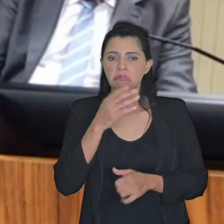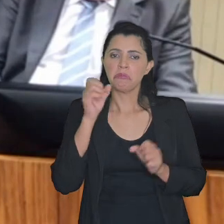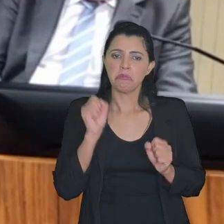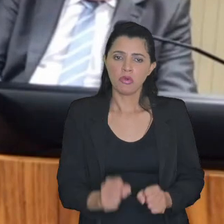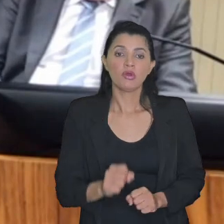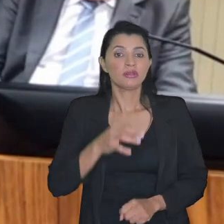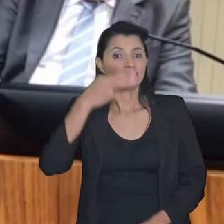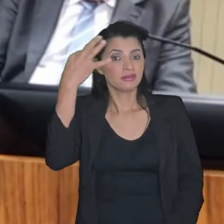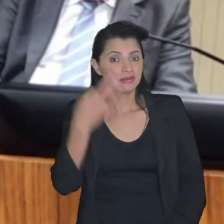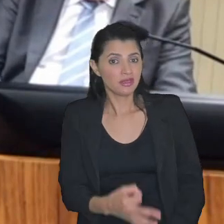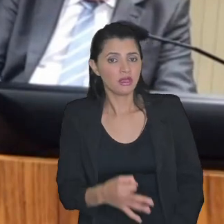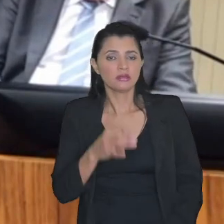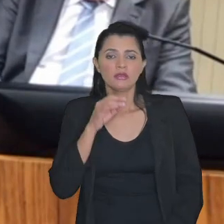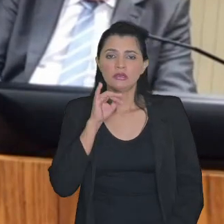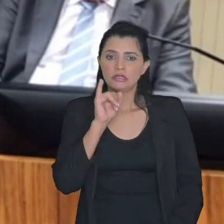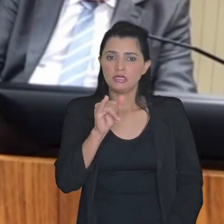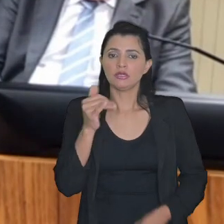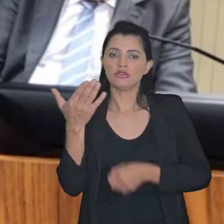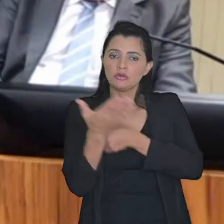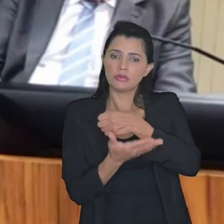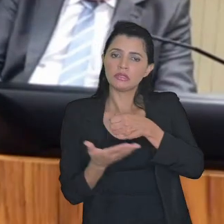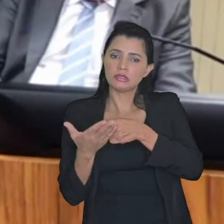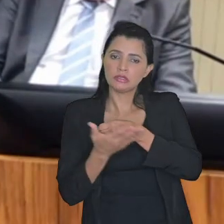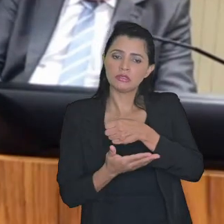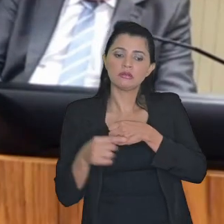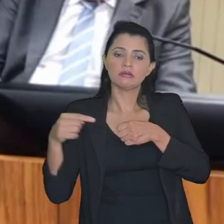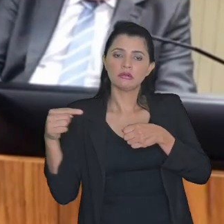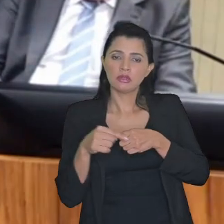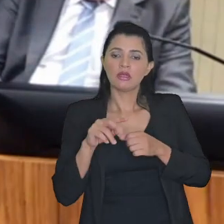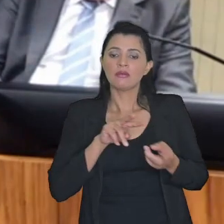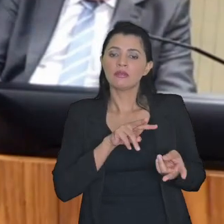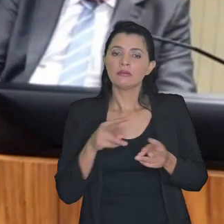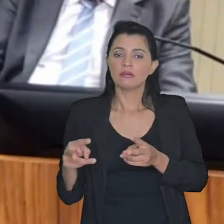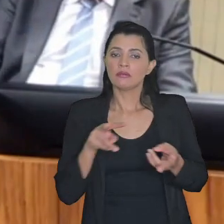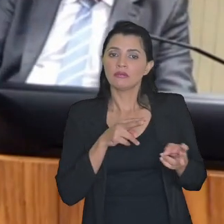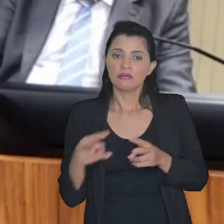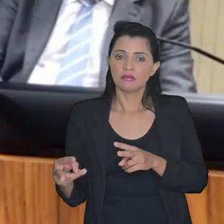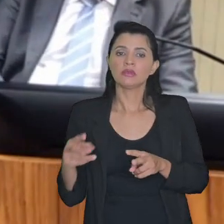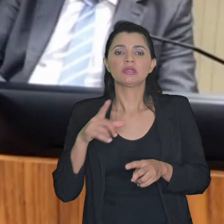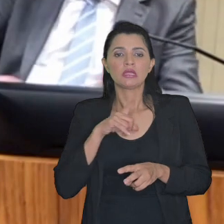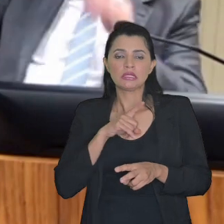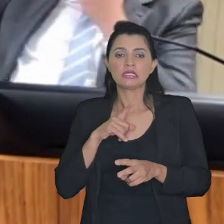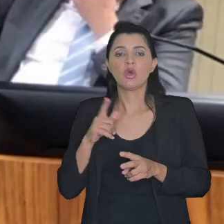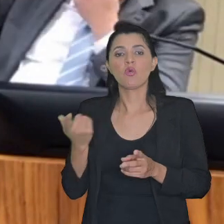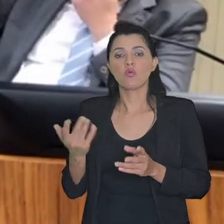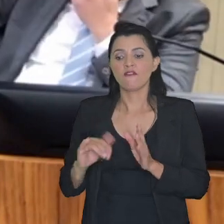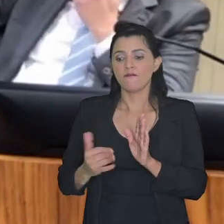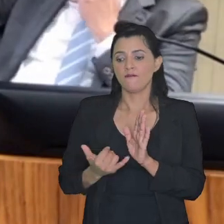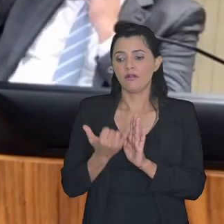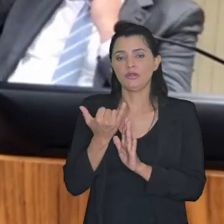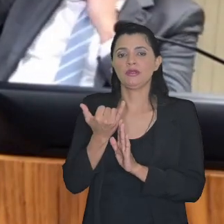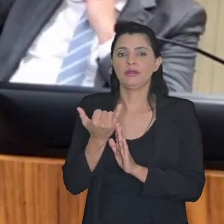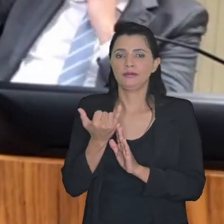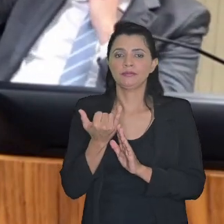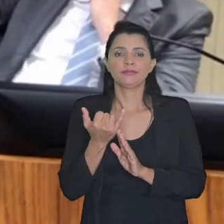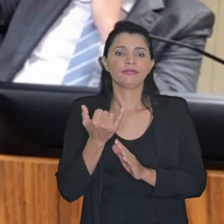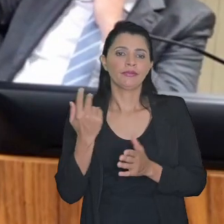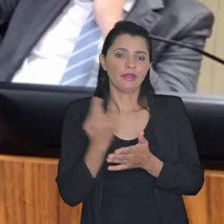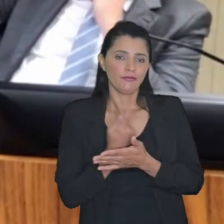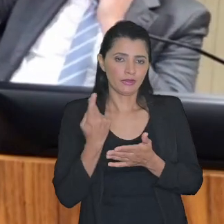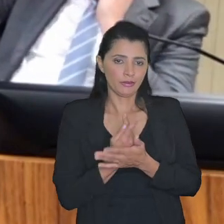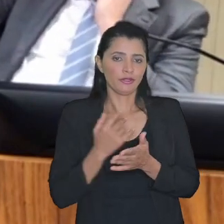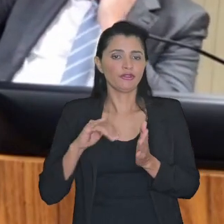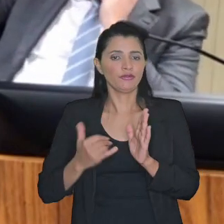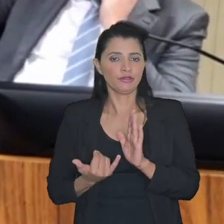ser correta quando a gente toma em consideração a base de tramitação absolutamente inflacionada equivocadamente